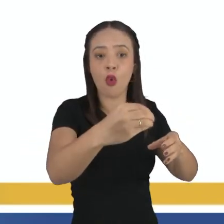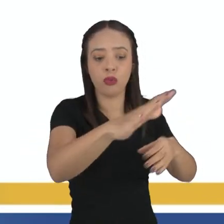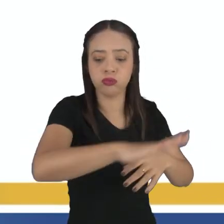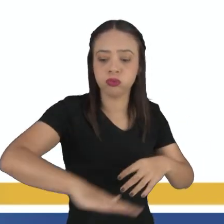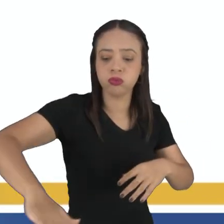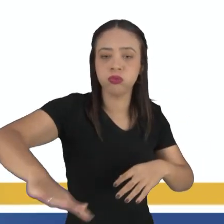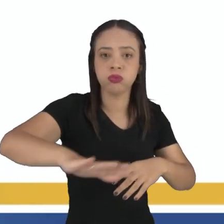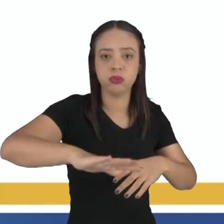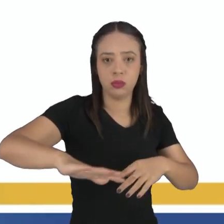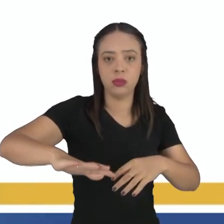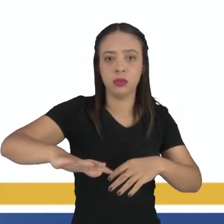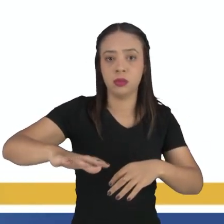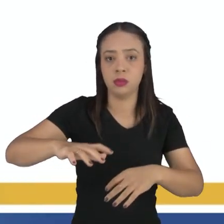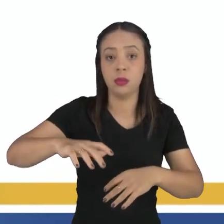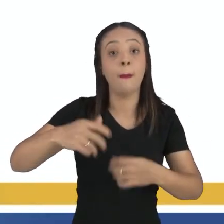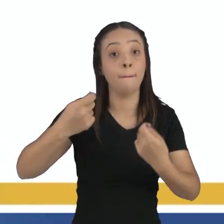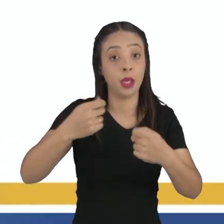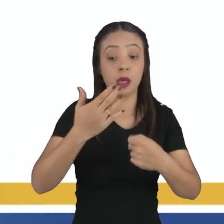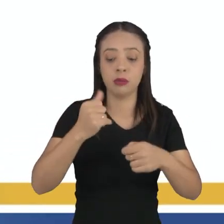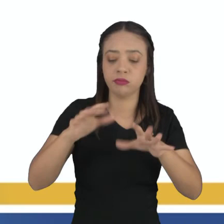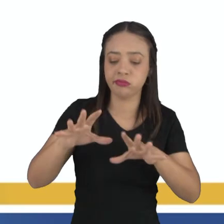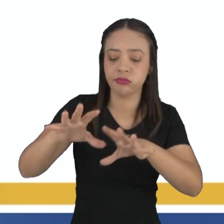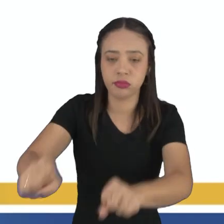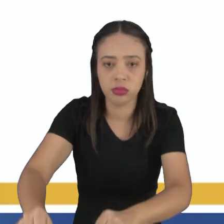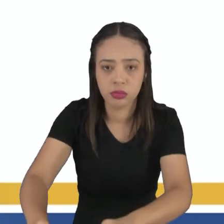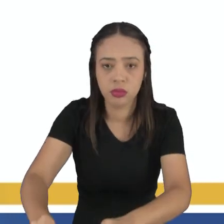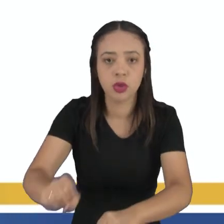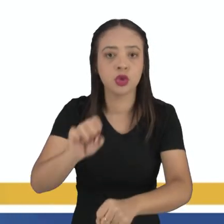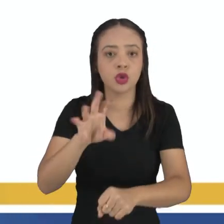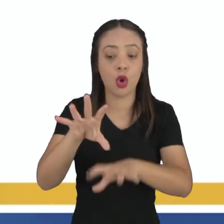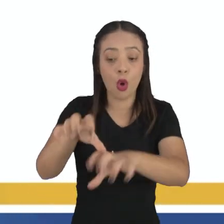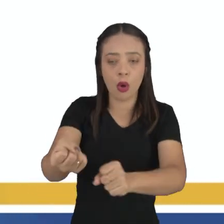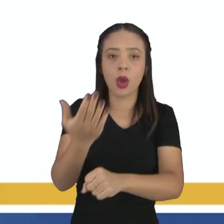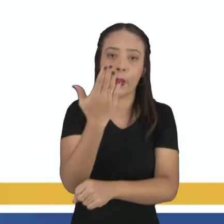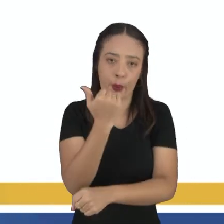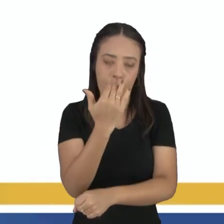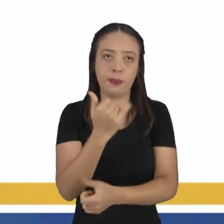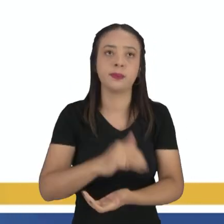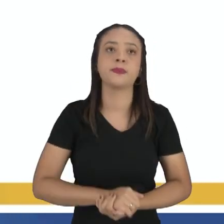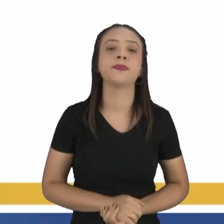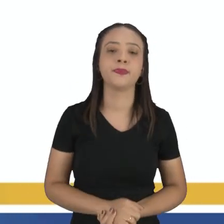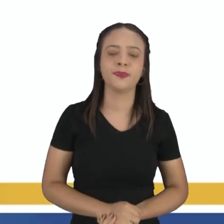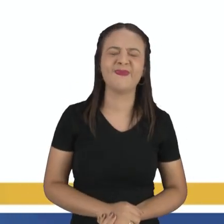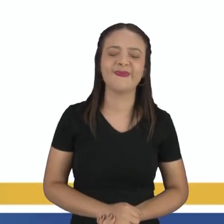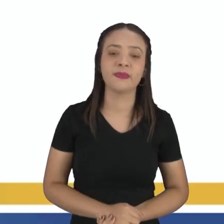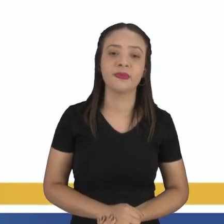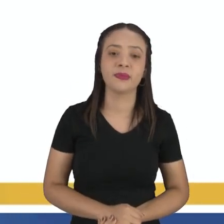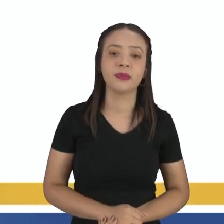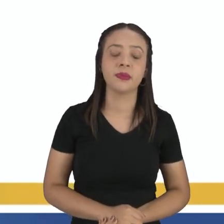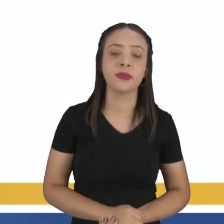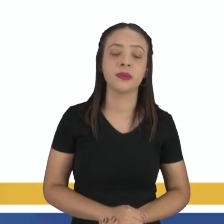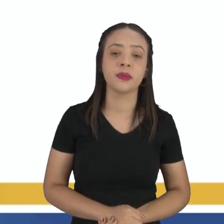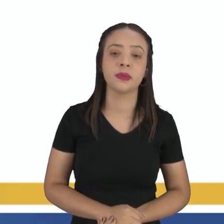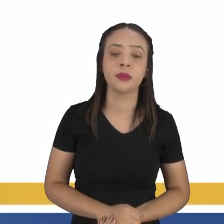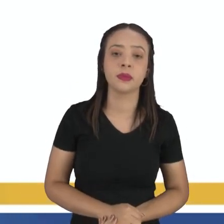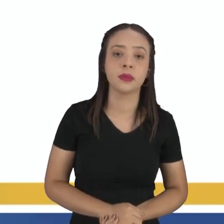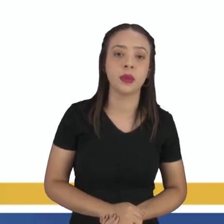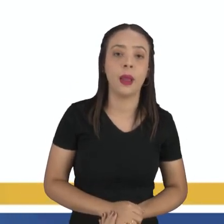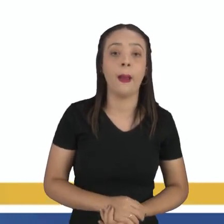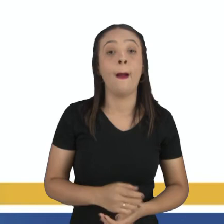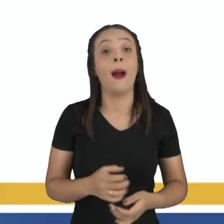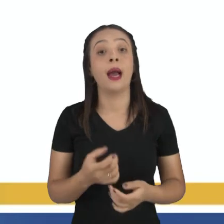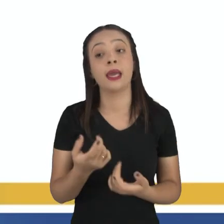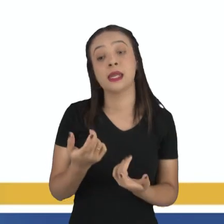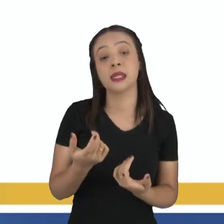meio externo, o alimento que já está ali pronto, disponível para que ele só capture, tá? Organismos autotróficos geralmente são